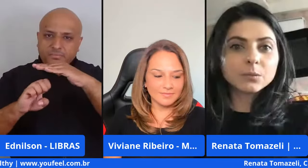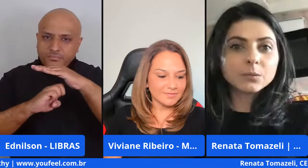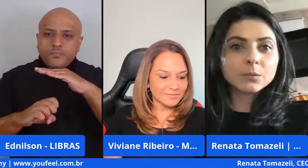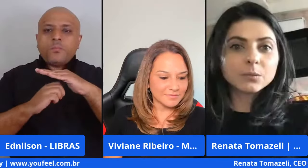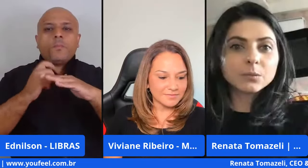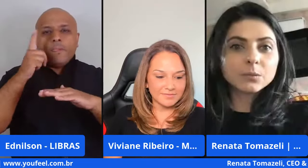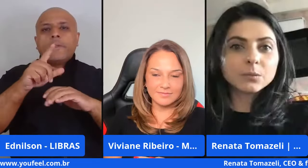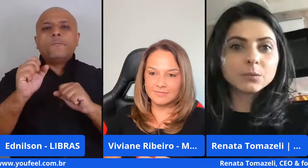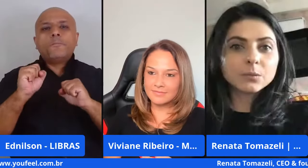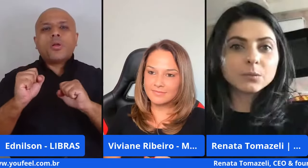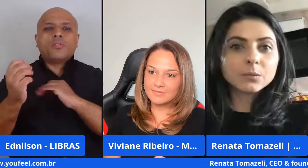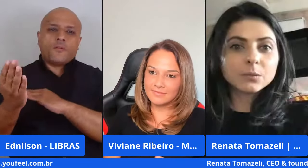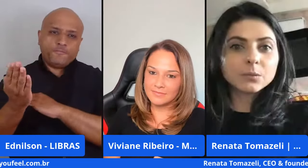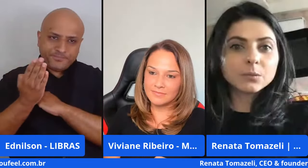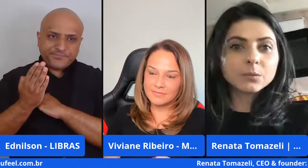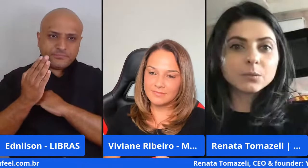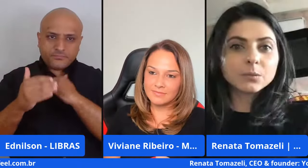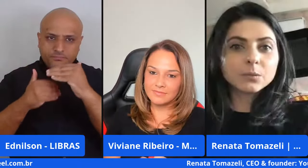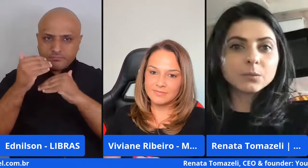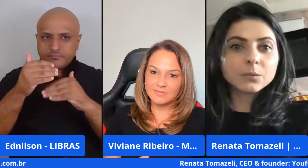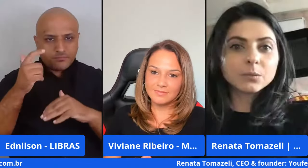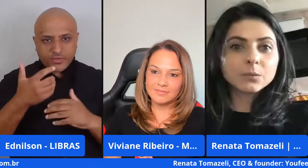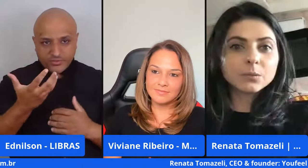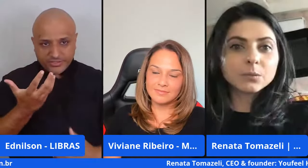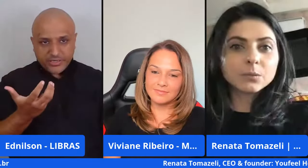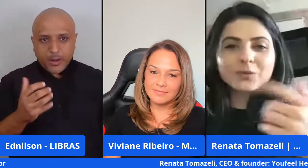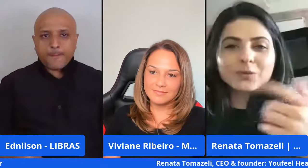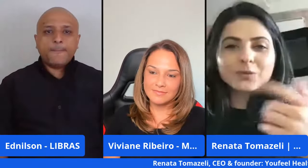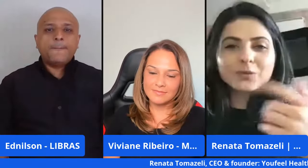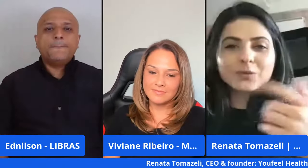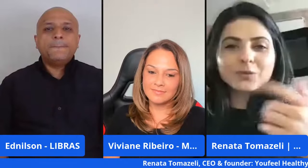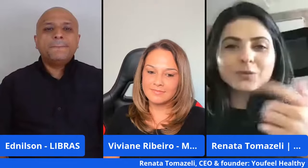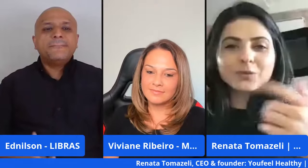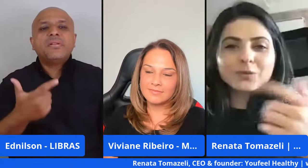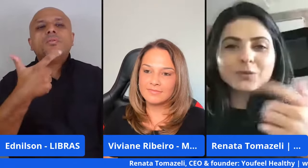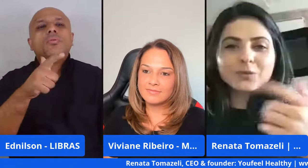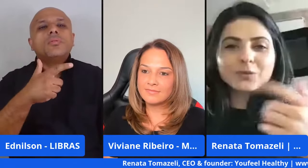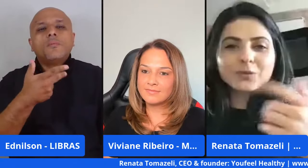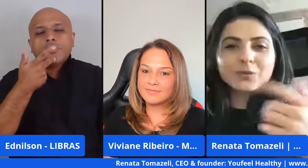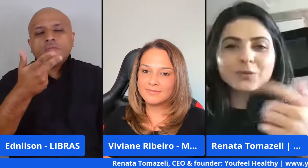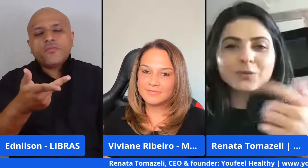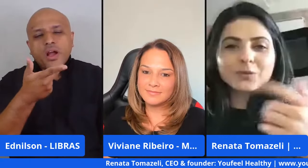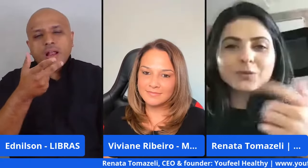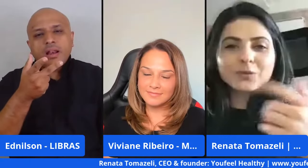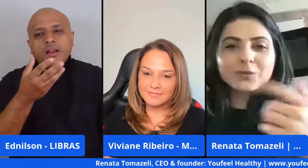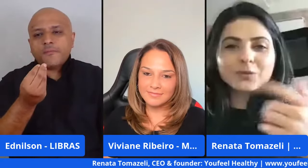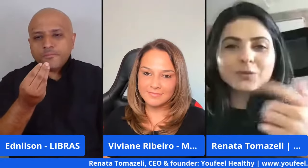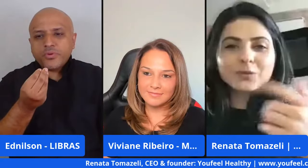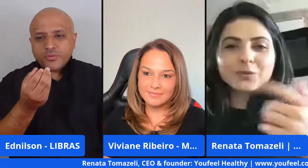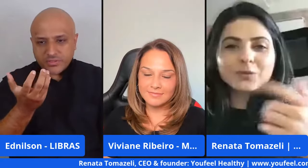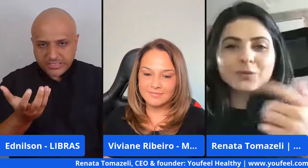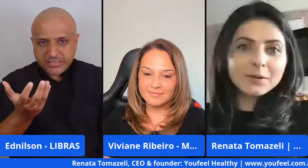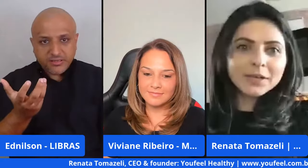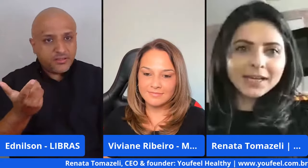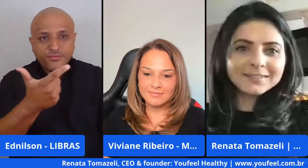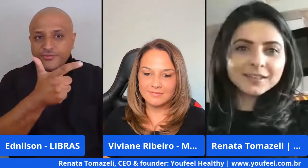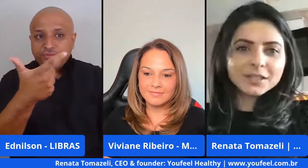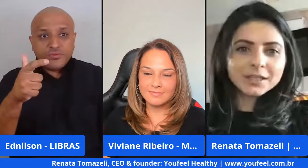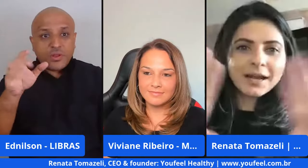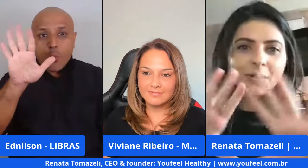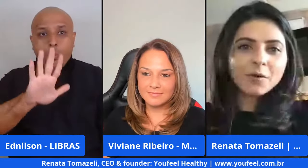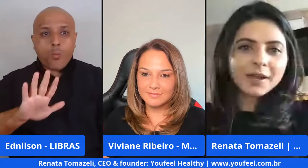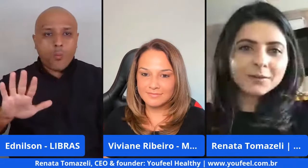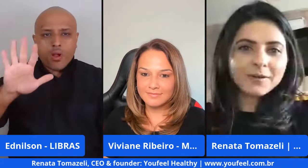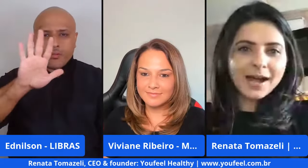que poderia nos ajudar a construir essa jornada que a gente quer e outro ponto que a gente sempre fala muito também é que a gente não tem o mapa inteiro né